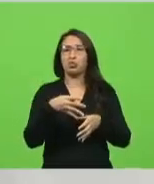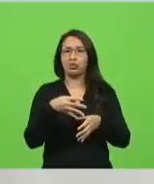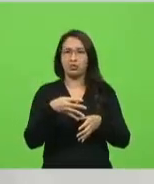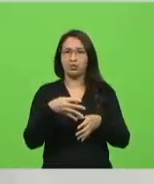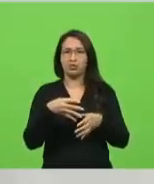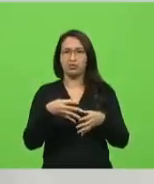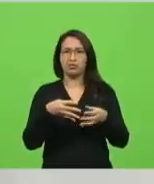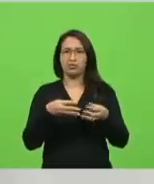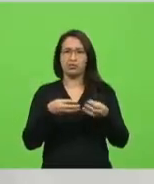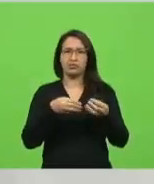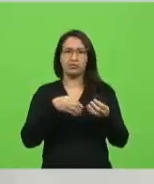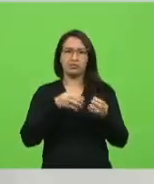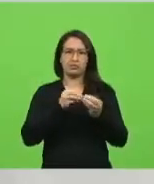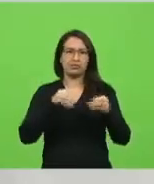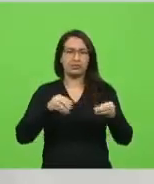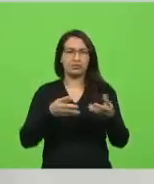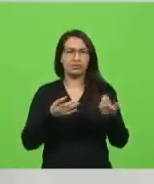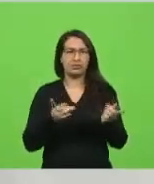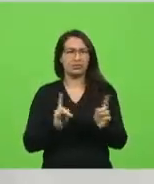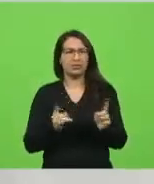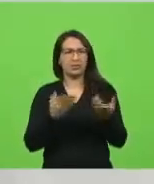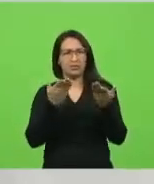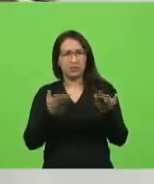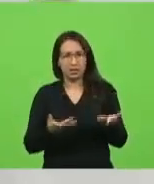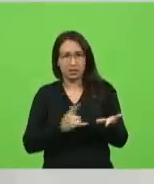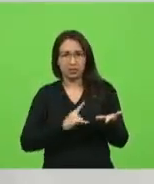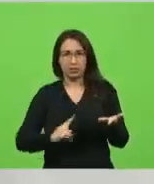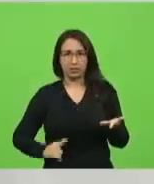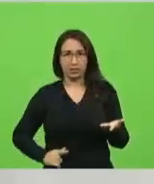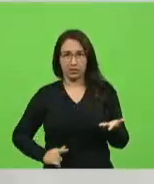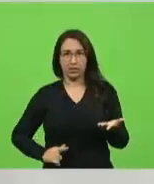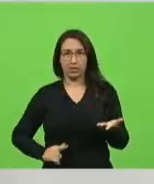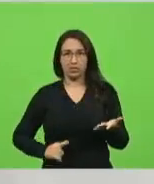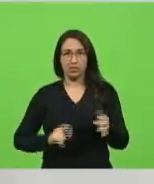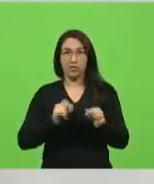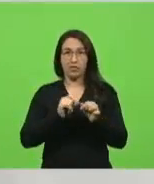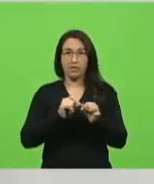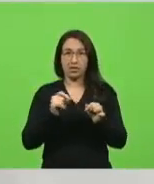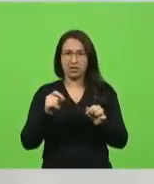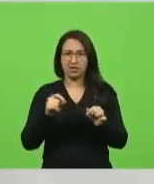faço. Meu Deus, governador, tu vai explodir agora, faça dessa forma.